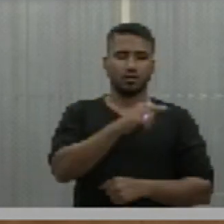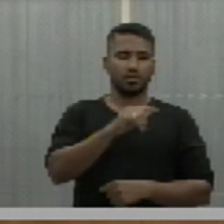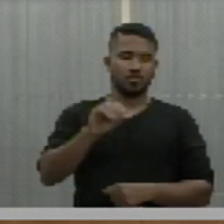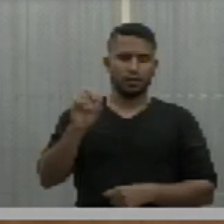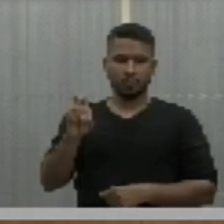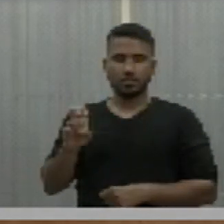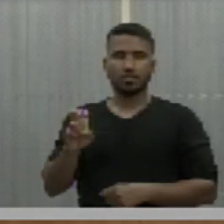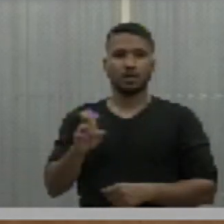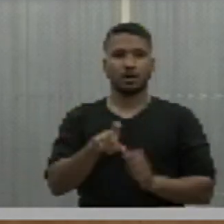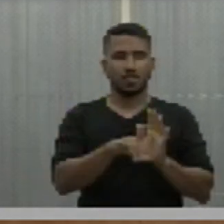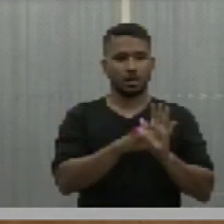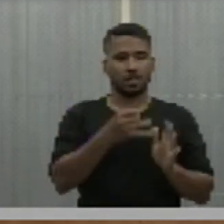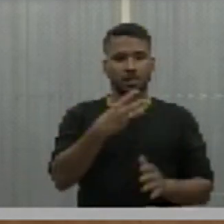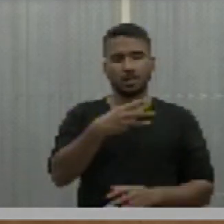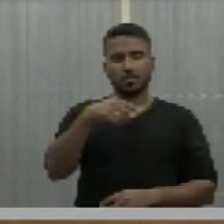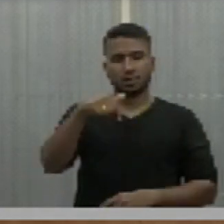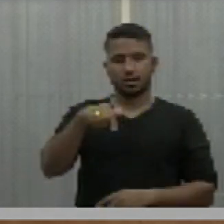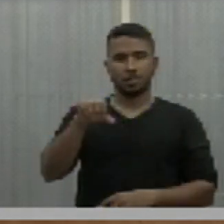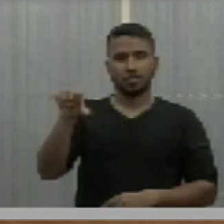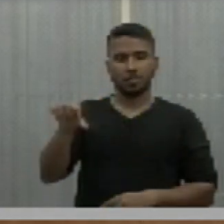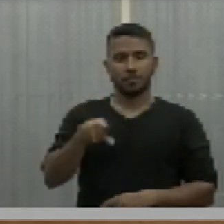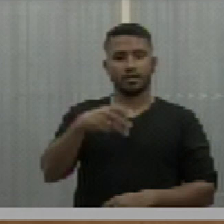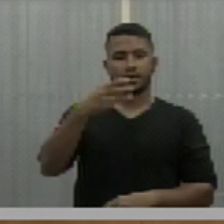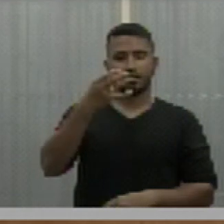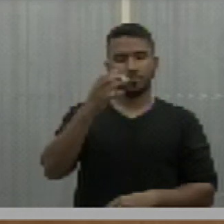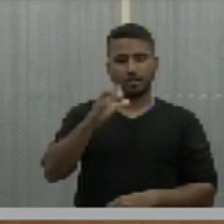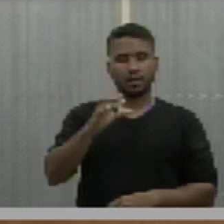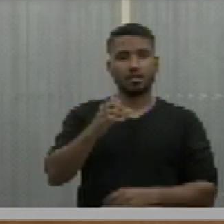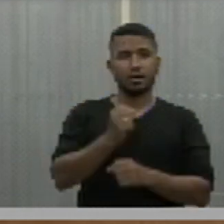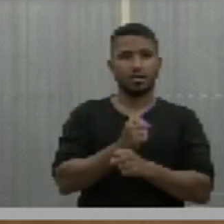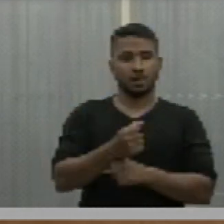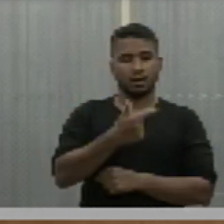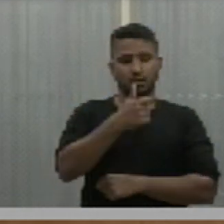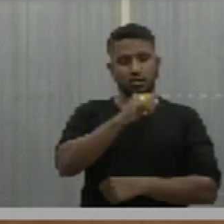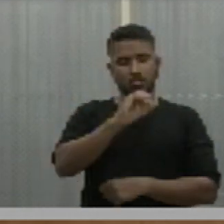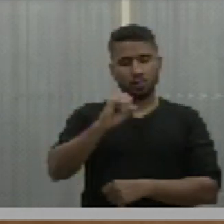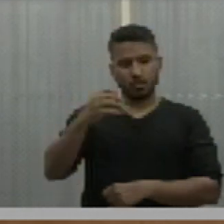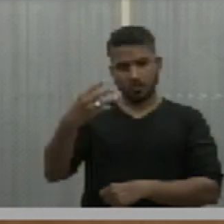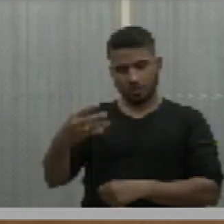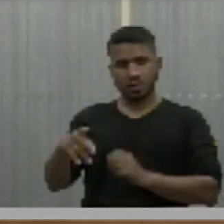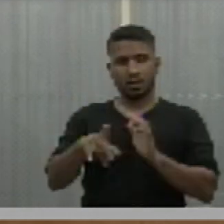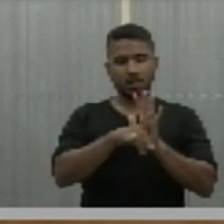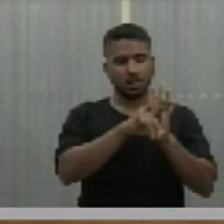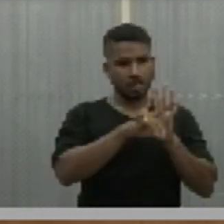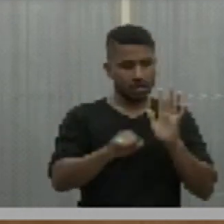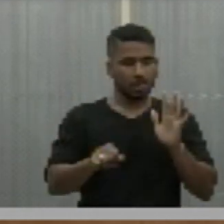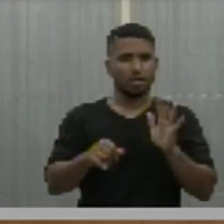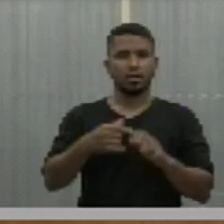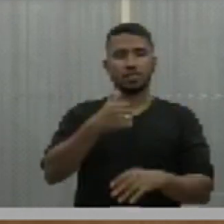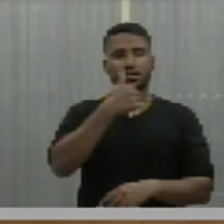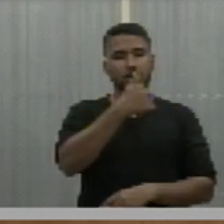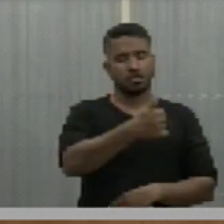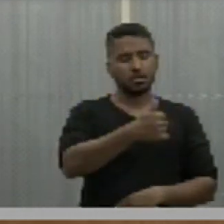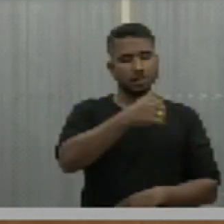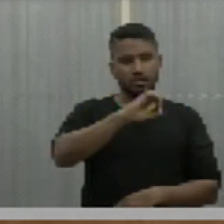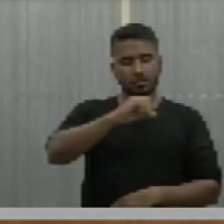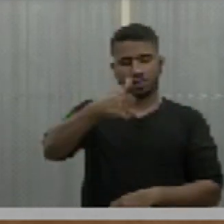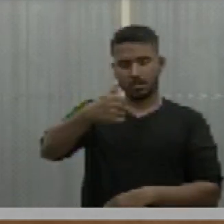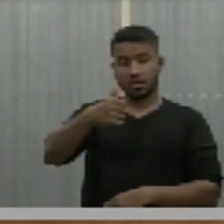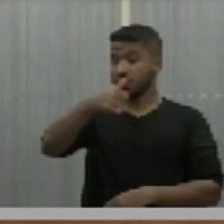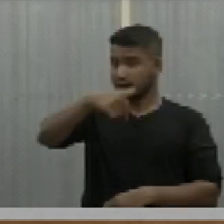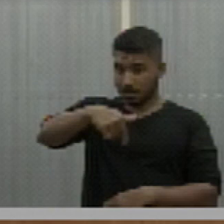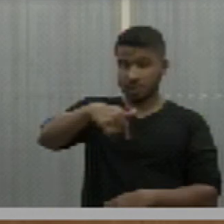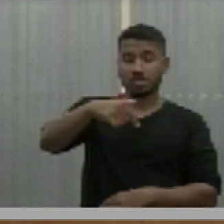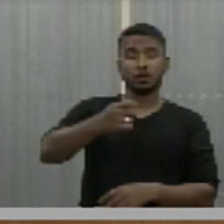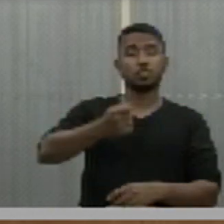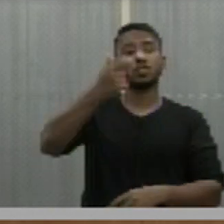lei complementar, número 37, de 9 de março de 2004, e a lei complementar 107, de 12